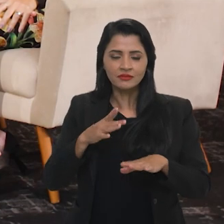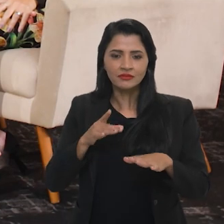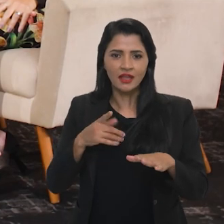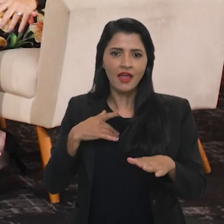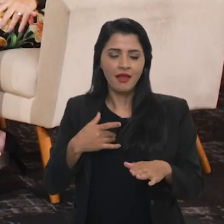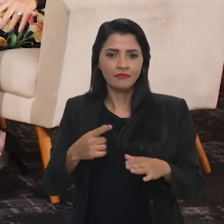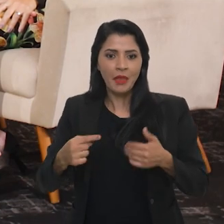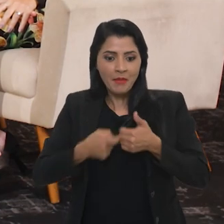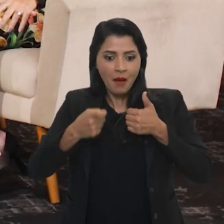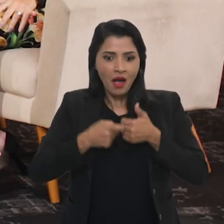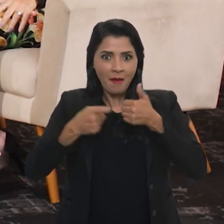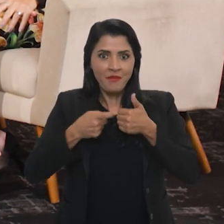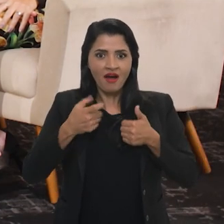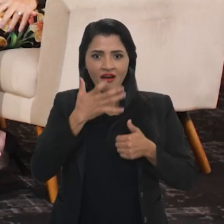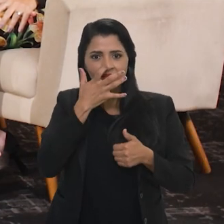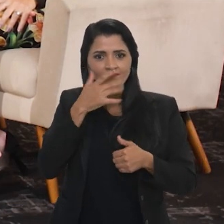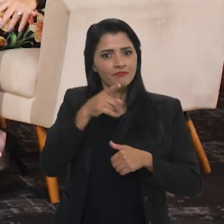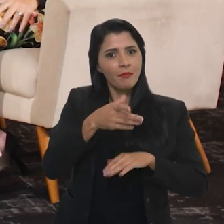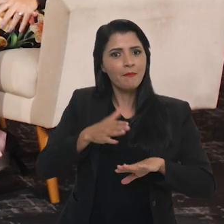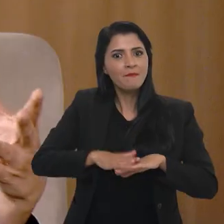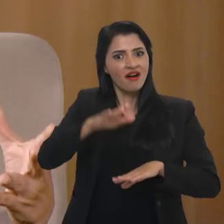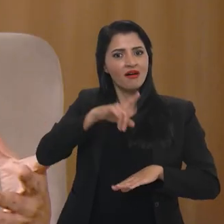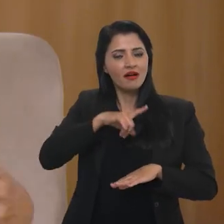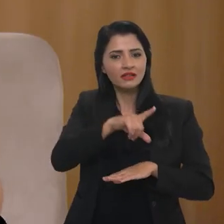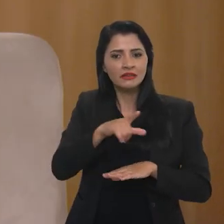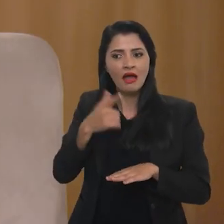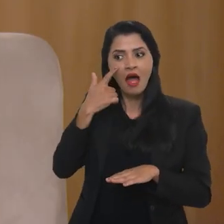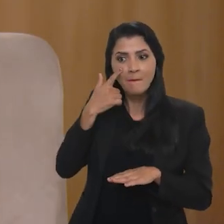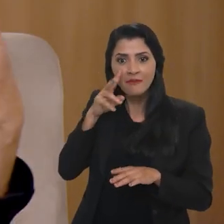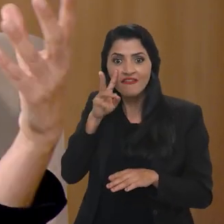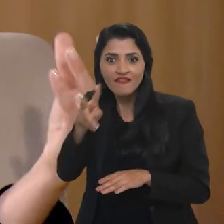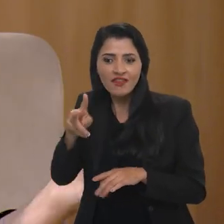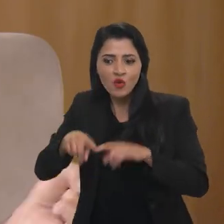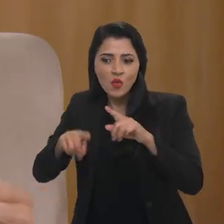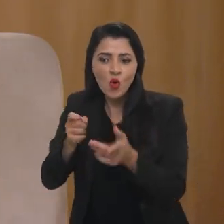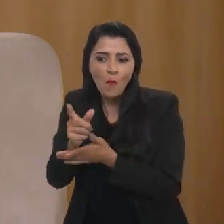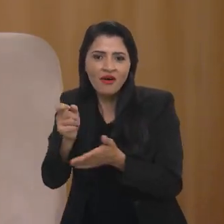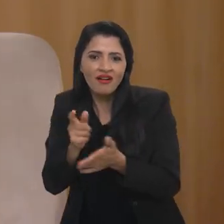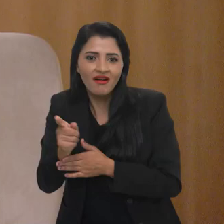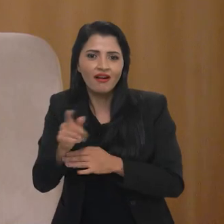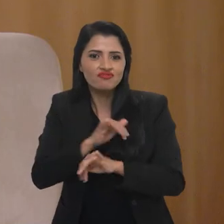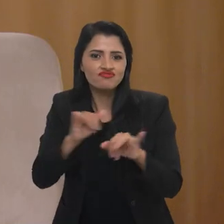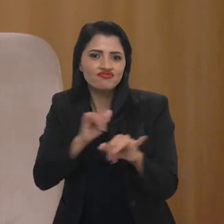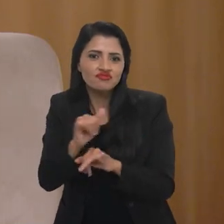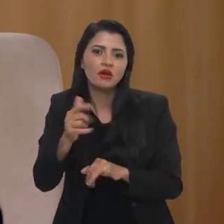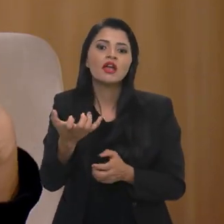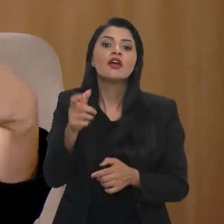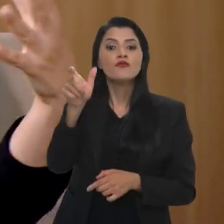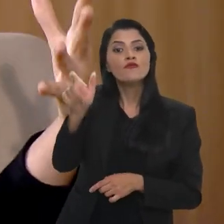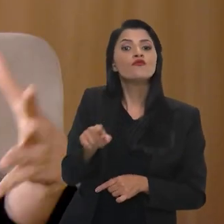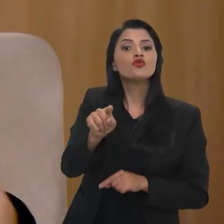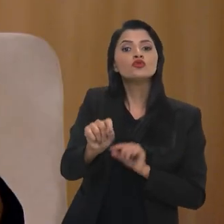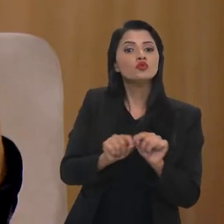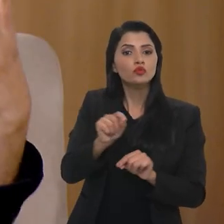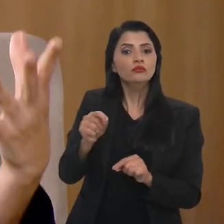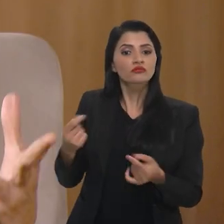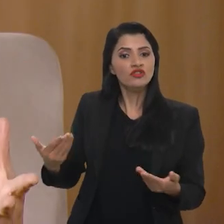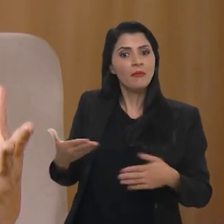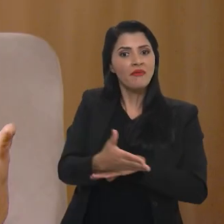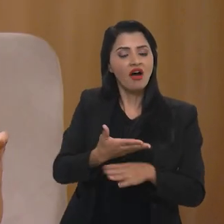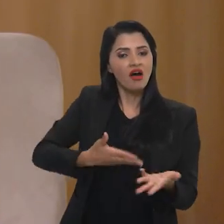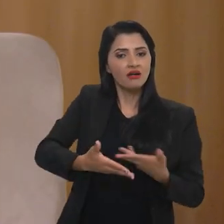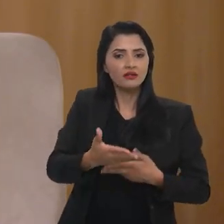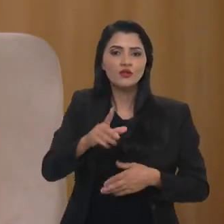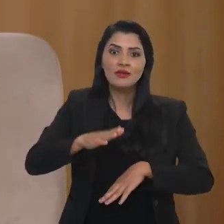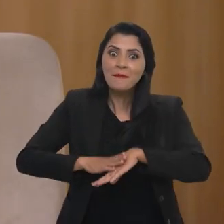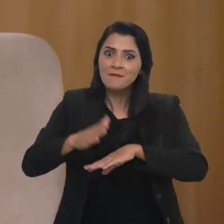redes, e obviamente, né, ser mais sujeitos a comprar os produtos e a publicidade dela, ela quer que você esteja